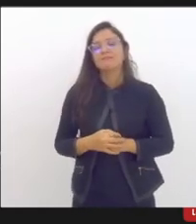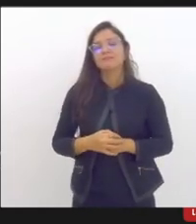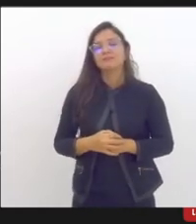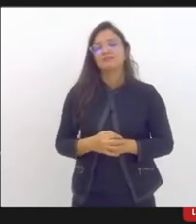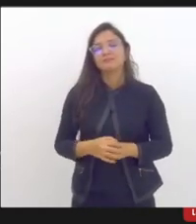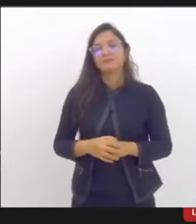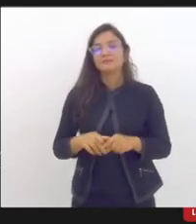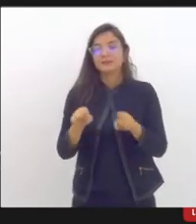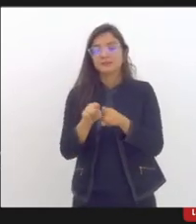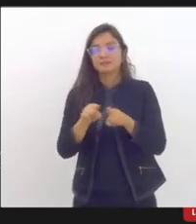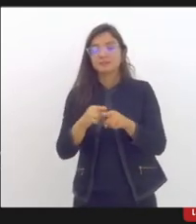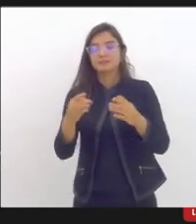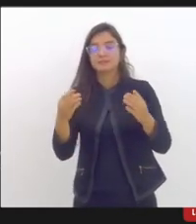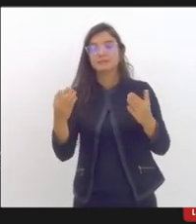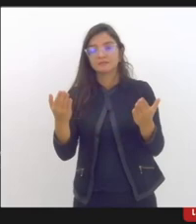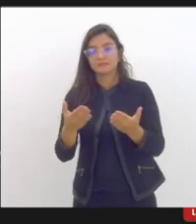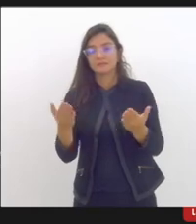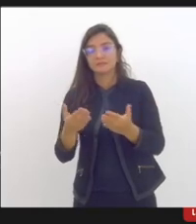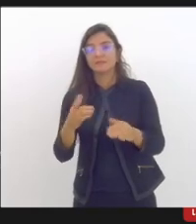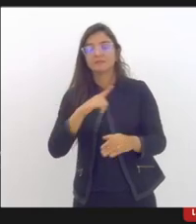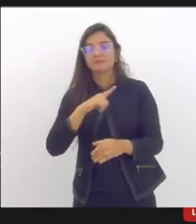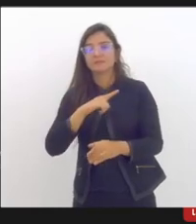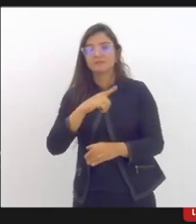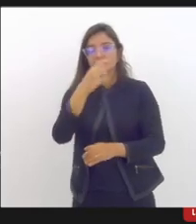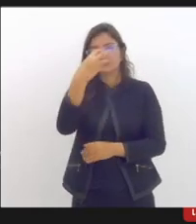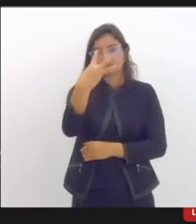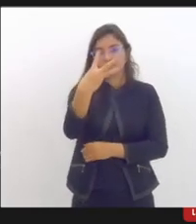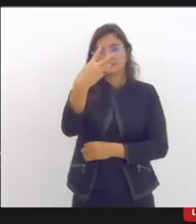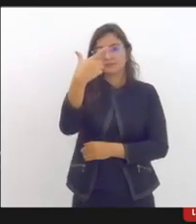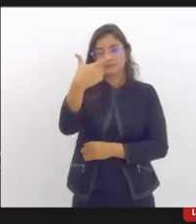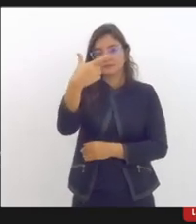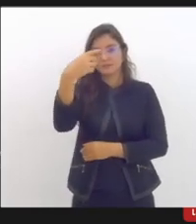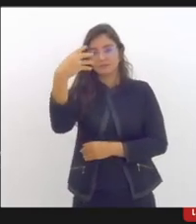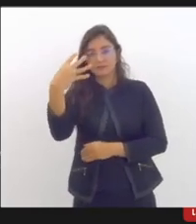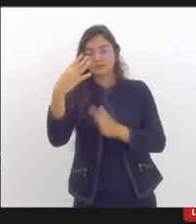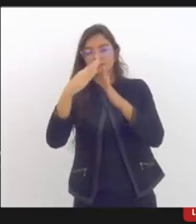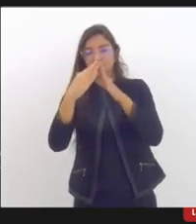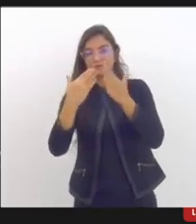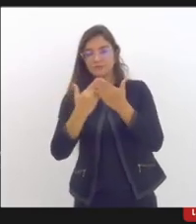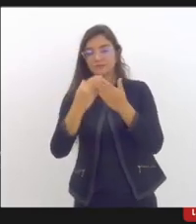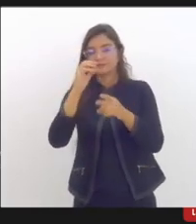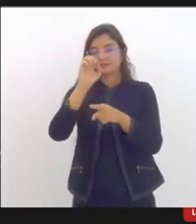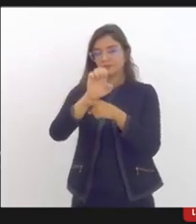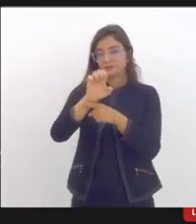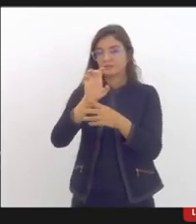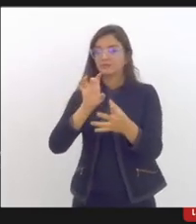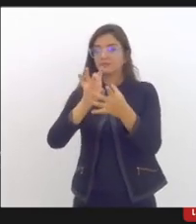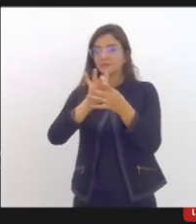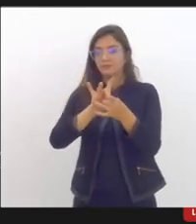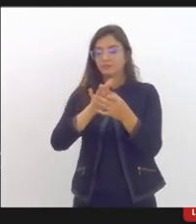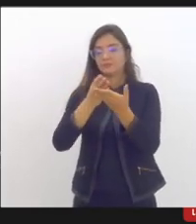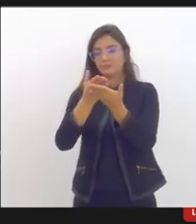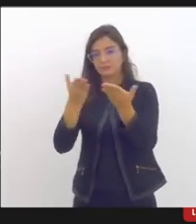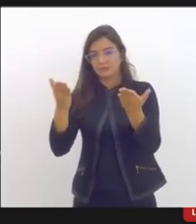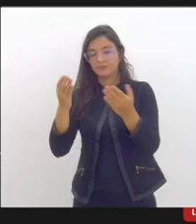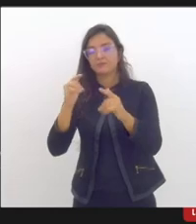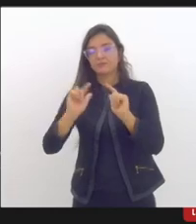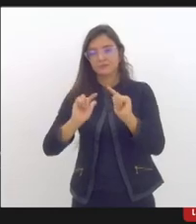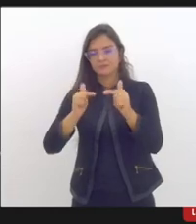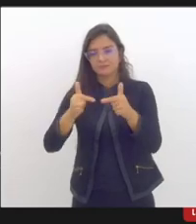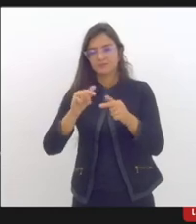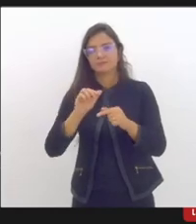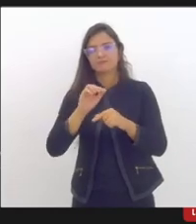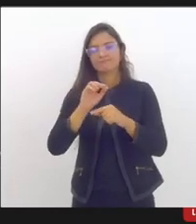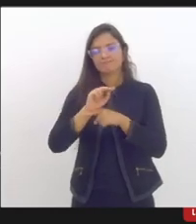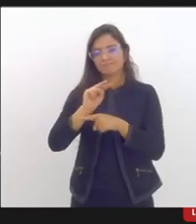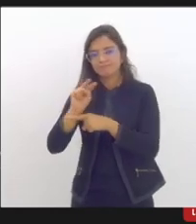Atualmente, nós temos 324 escolas estaduais pactuadas e beneficiadas com ações preventivas e